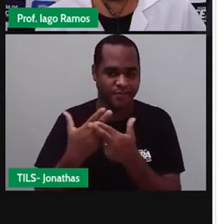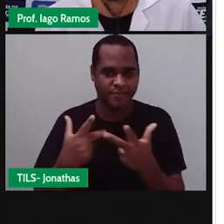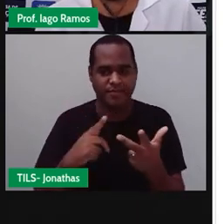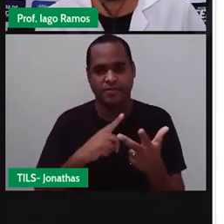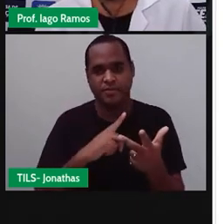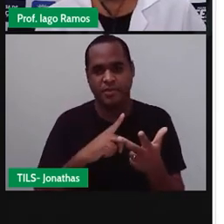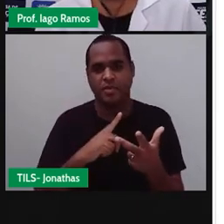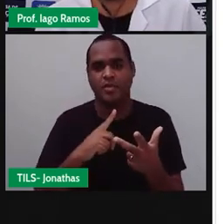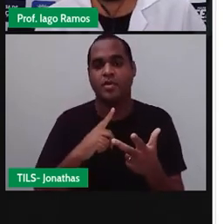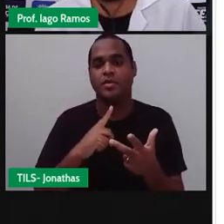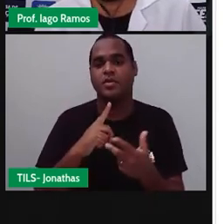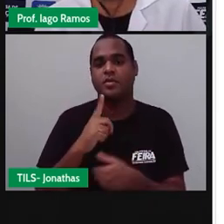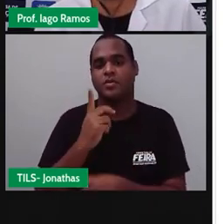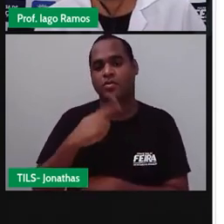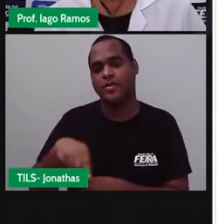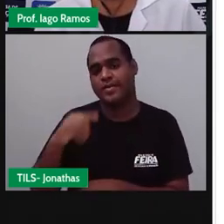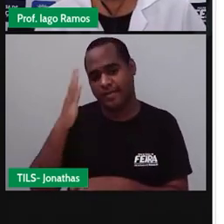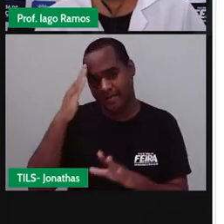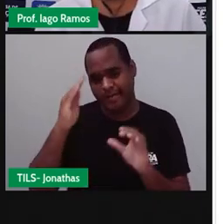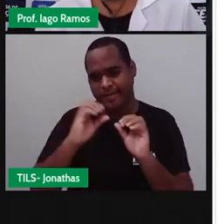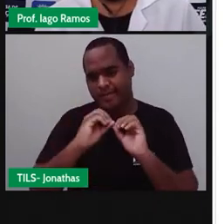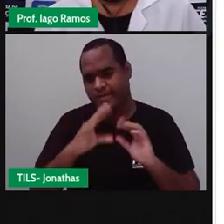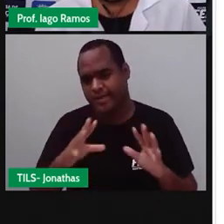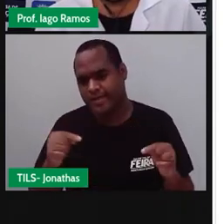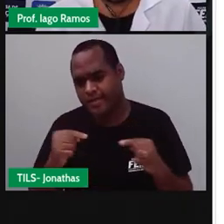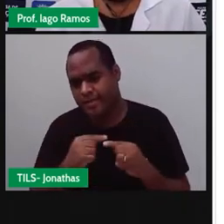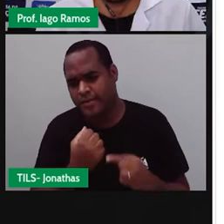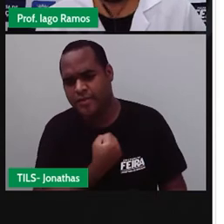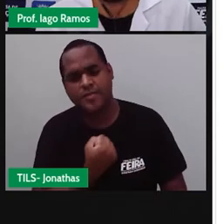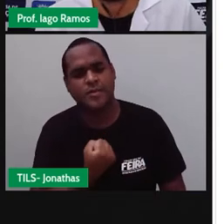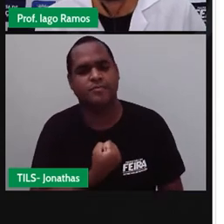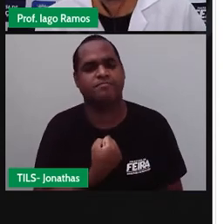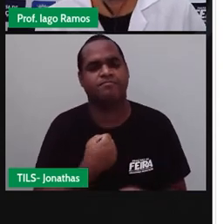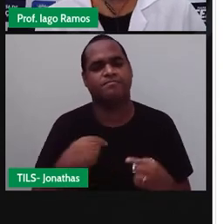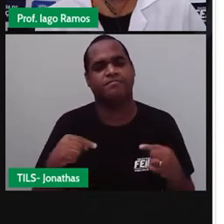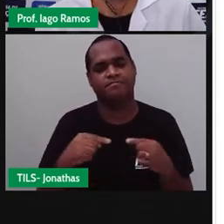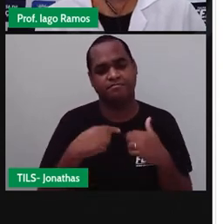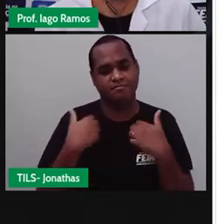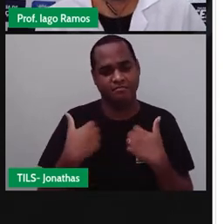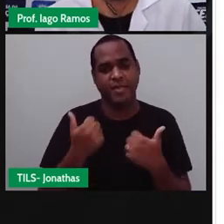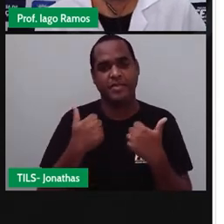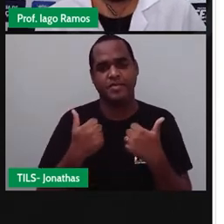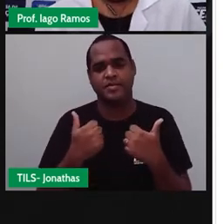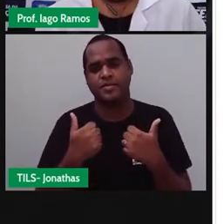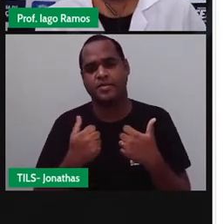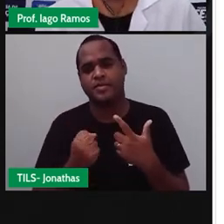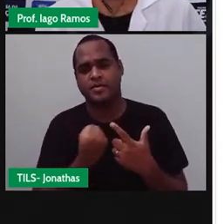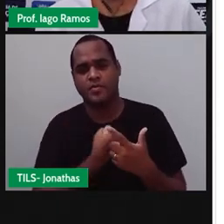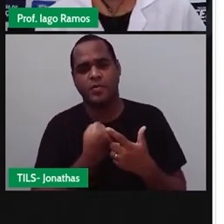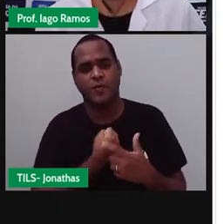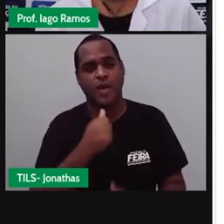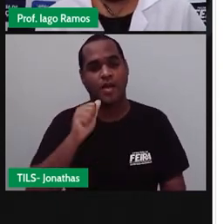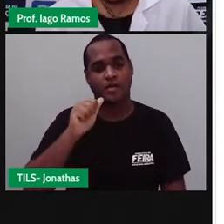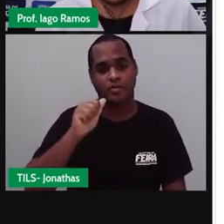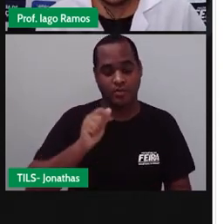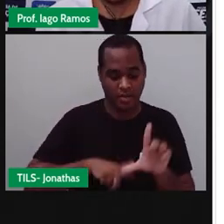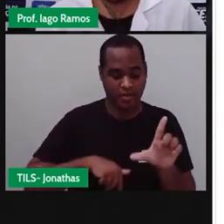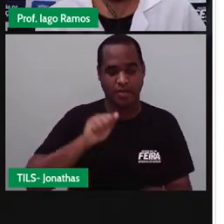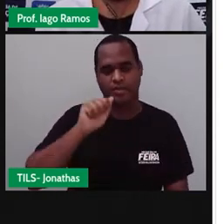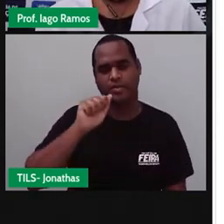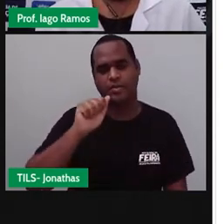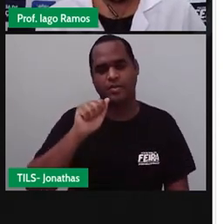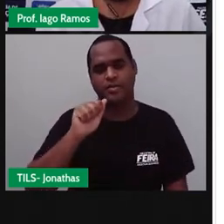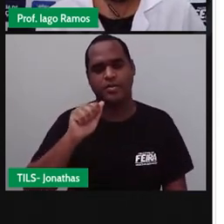olhando para a reta numérica. tá bom? Então ali ó, na letra A, 3 vezes